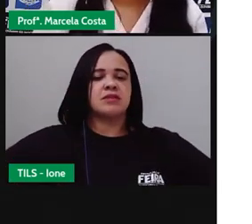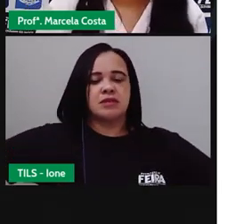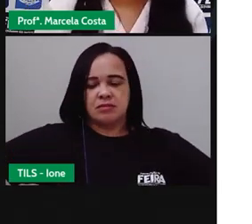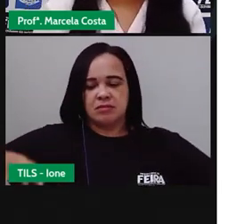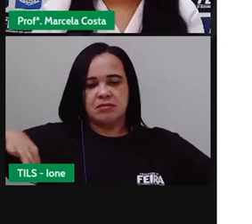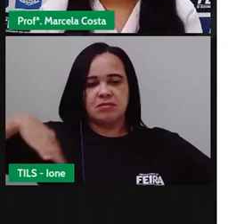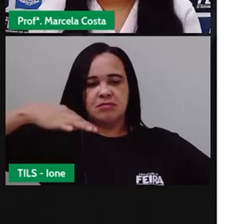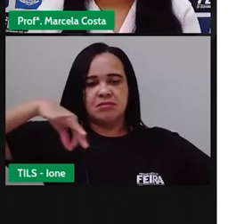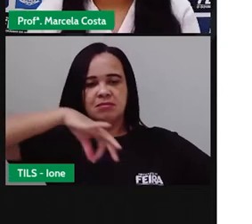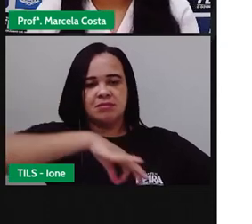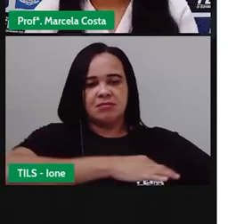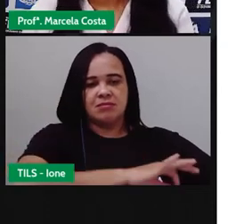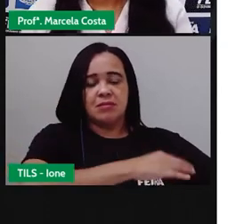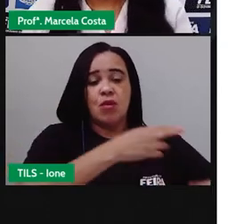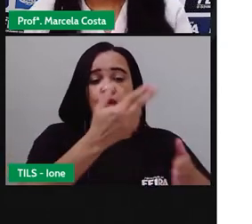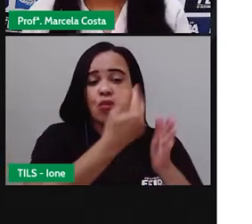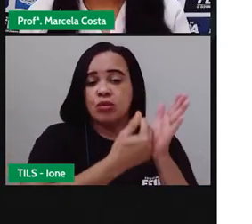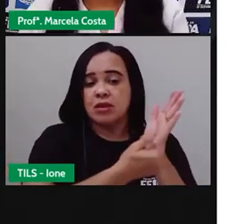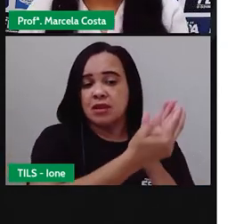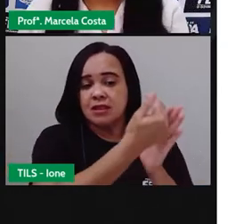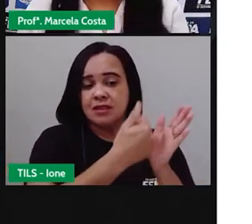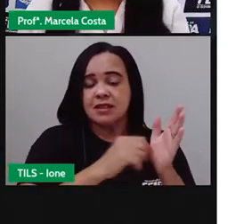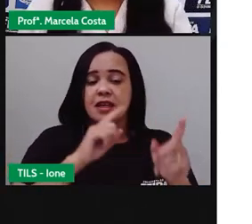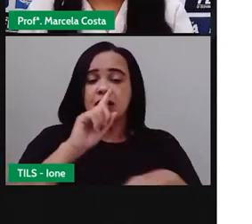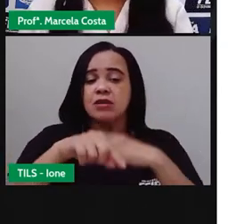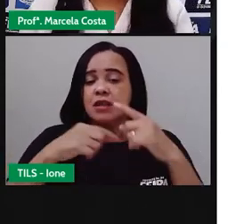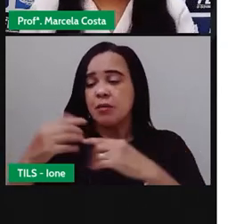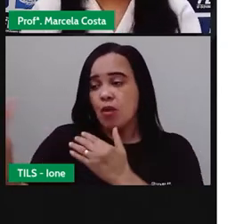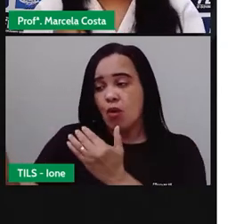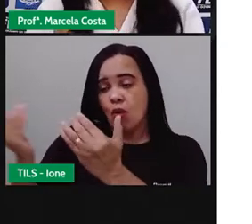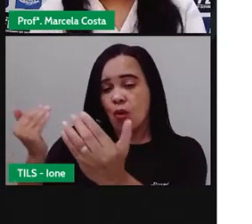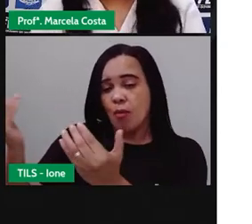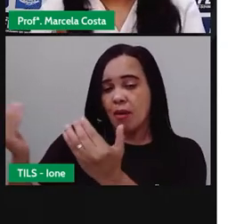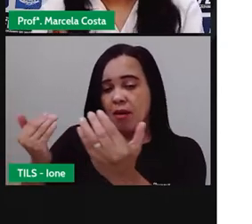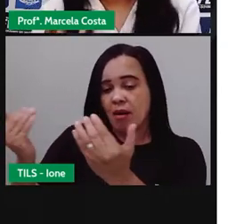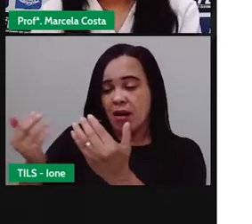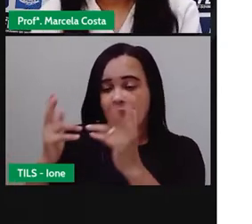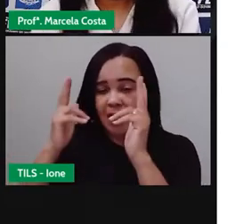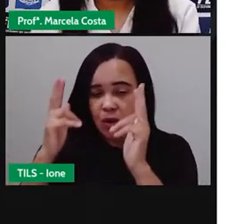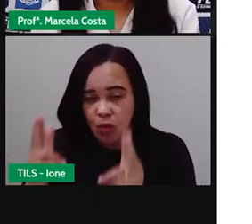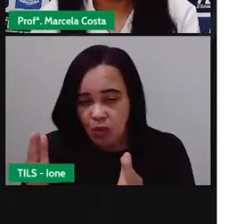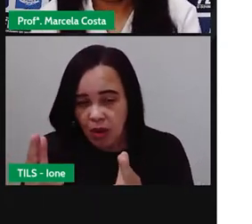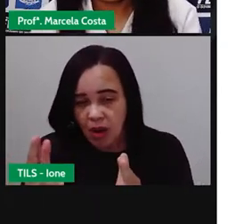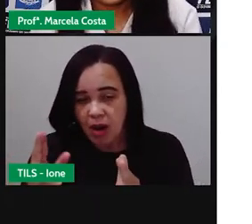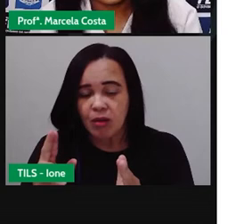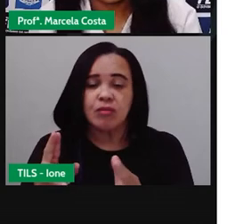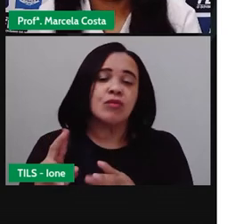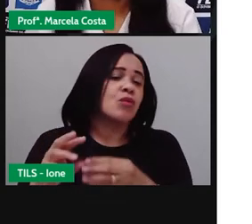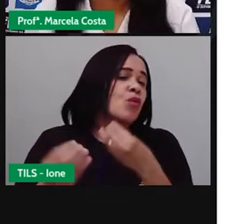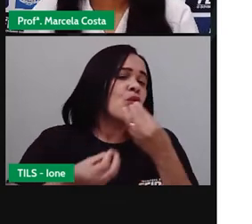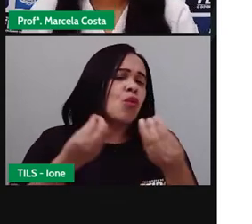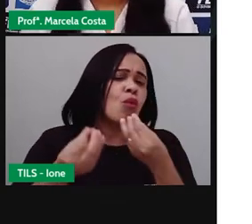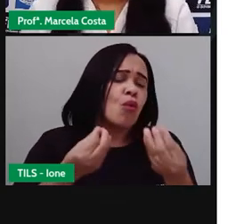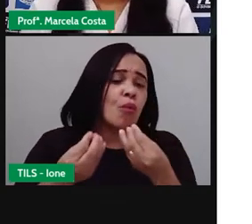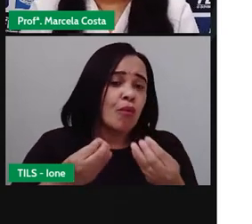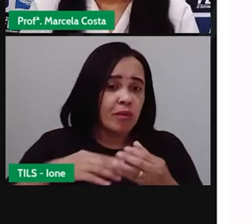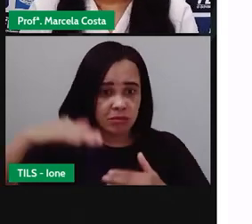vocês possam fazer uma comparação e aí vocês vão se desenhar do tamanho que vocês são de verdade